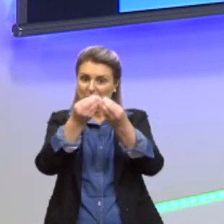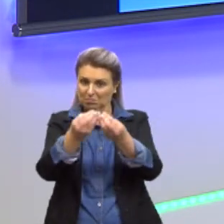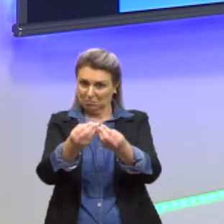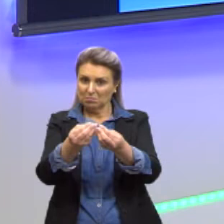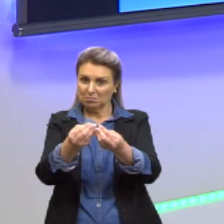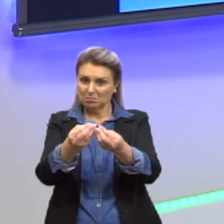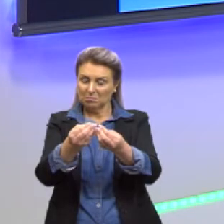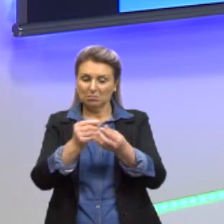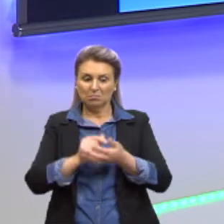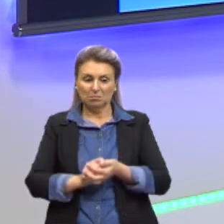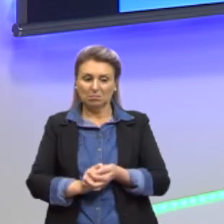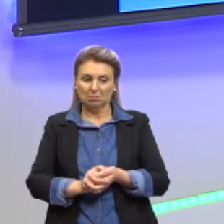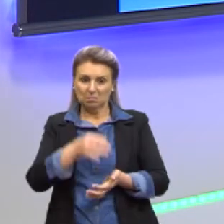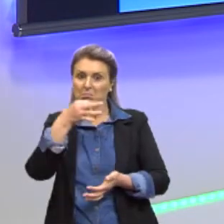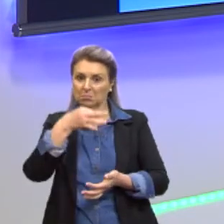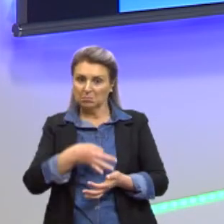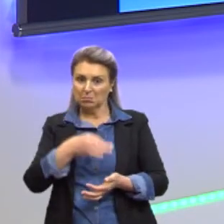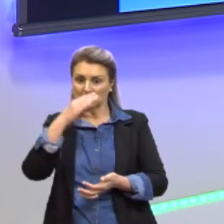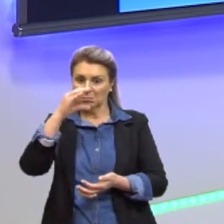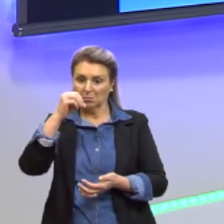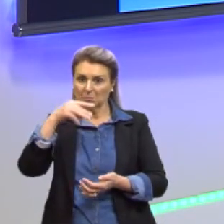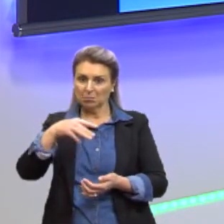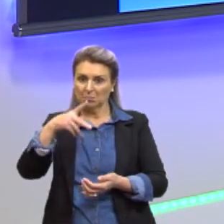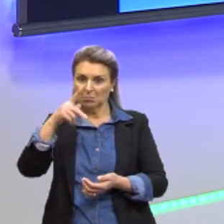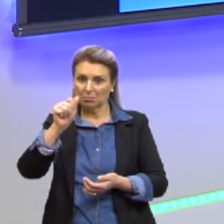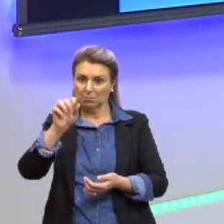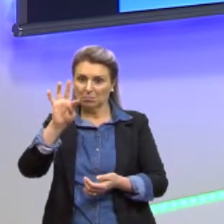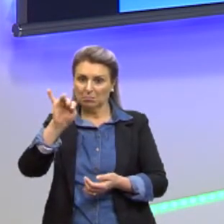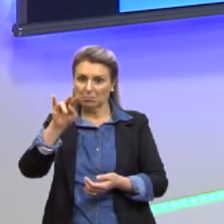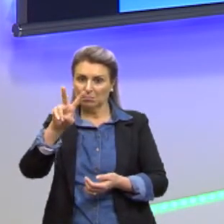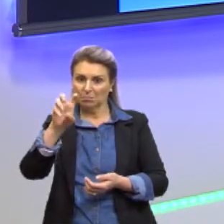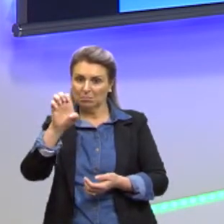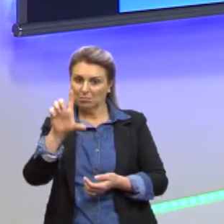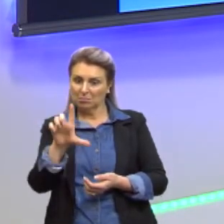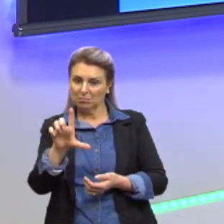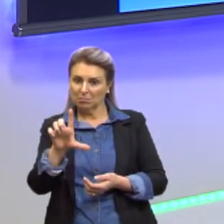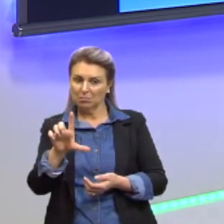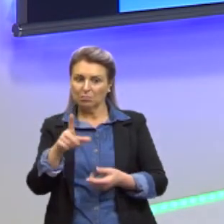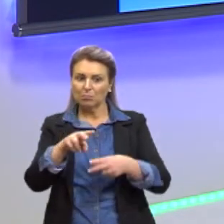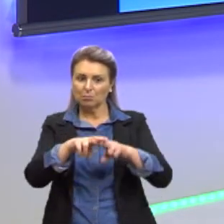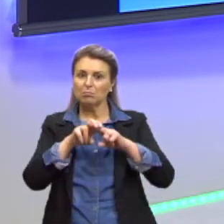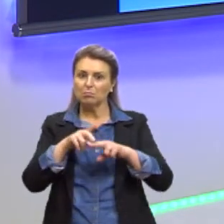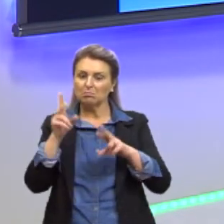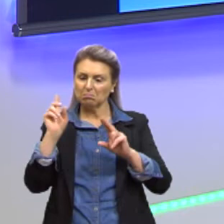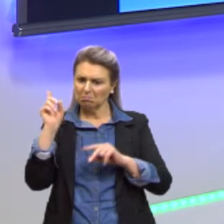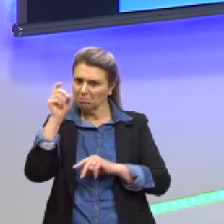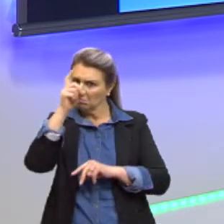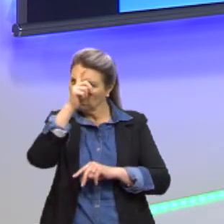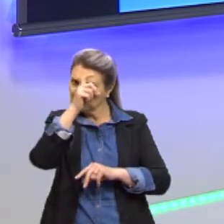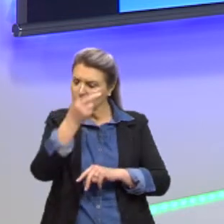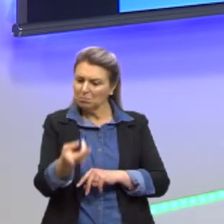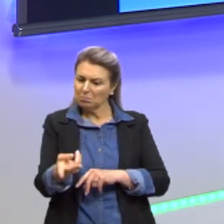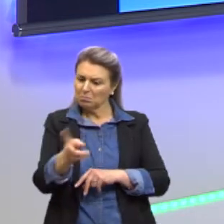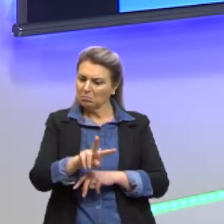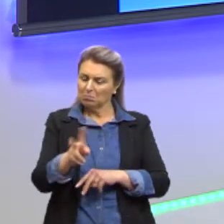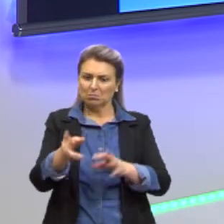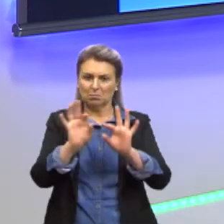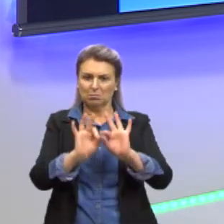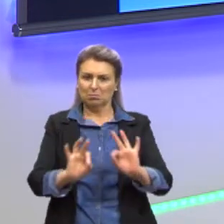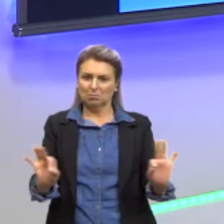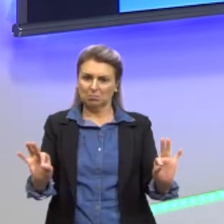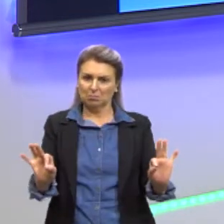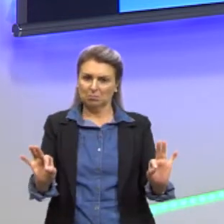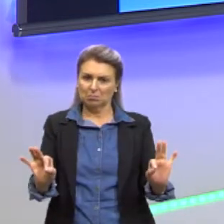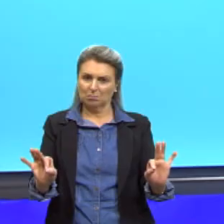essas questões que impedem e dificultam o transplante normal, né? Então, o